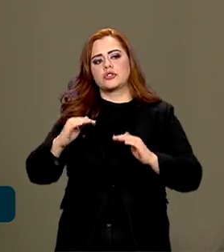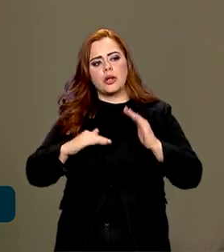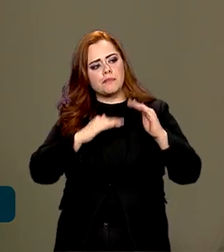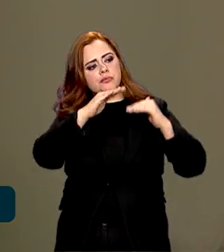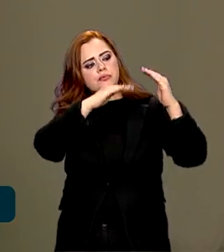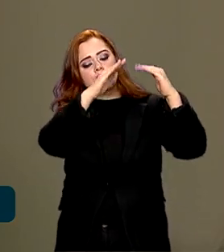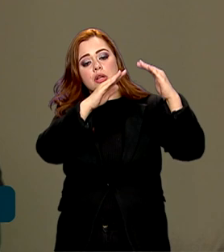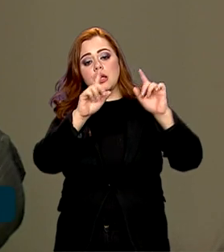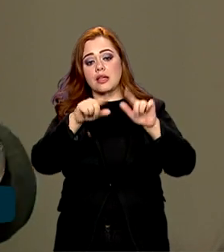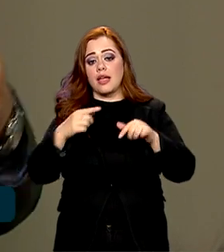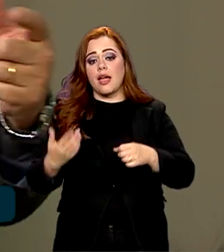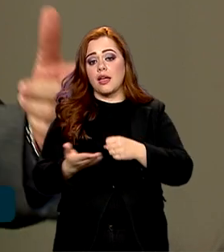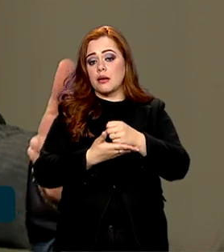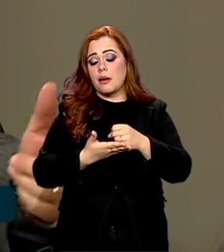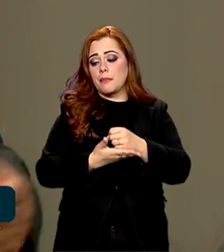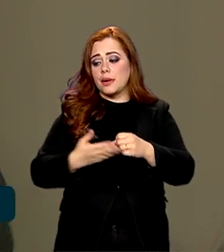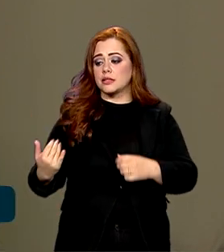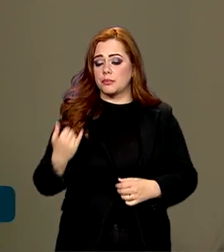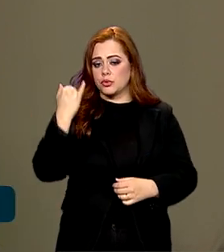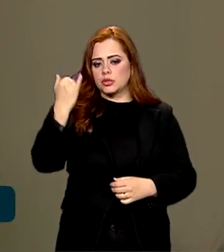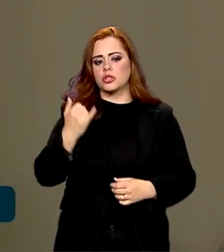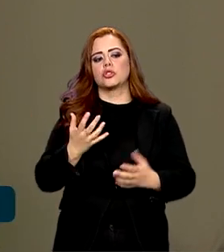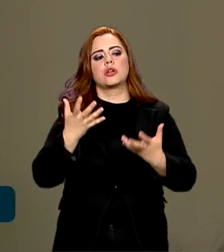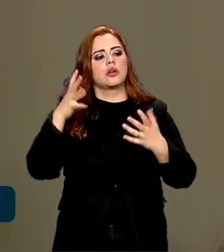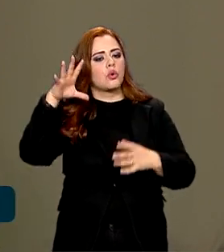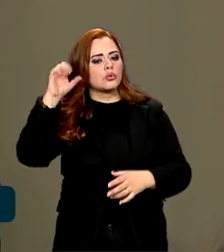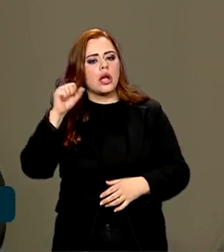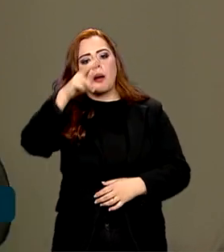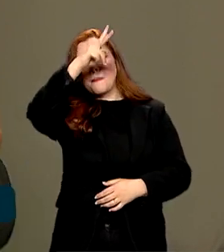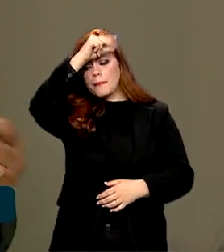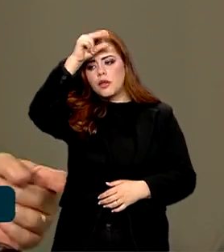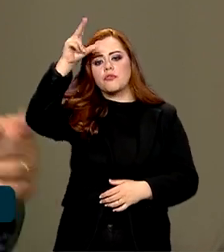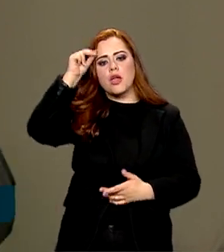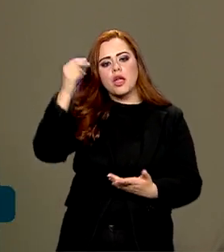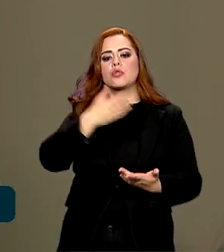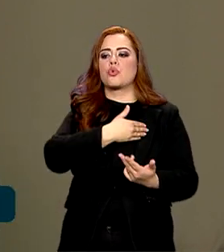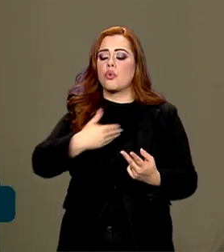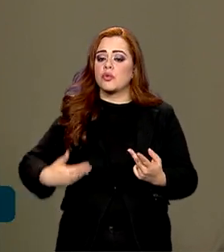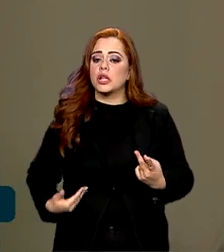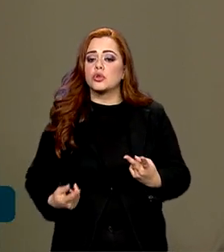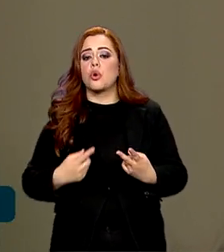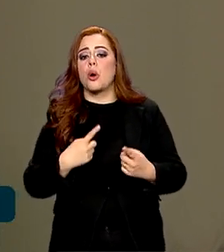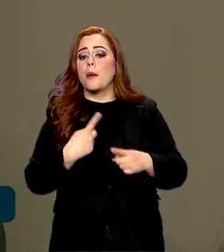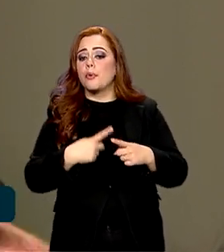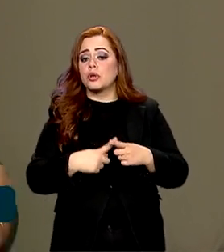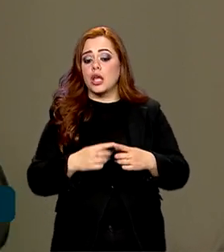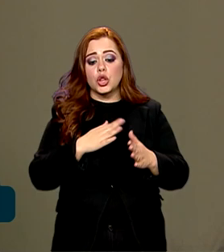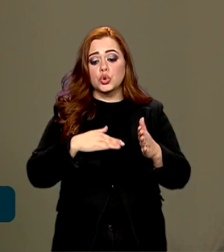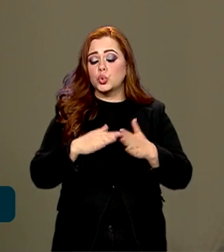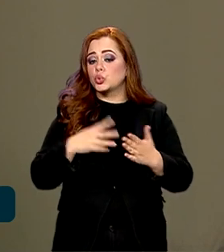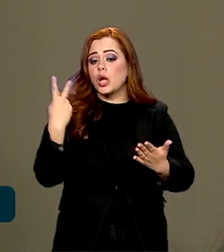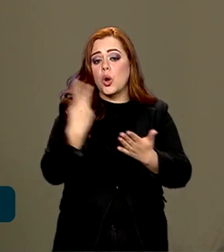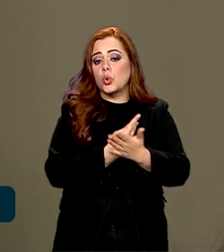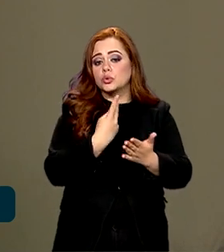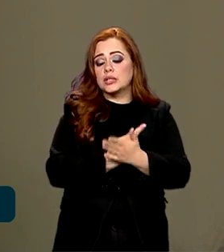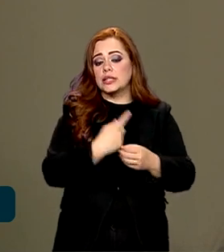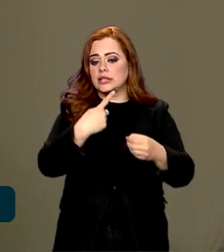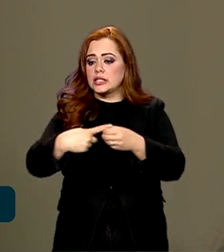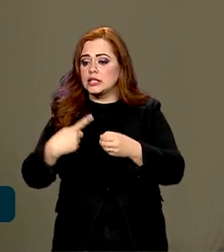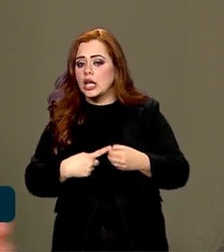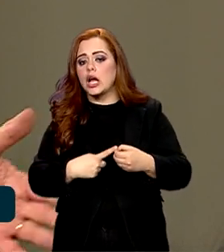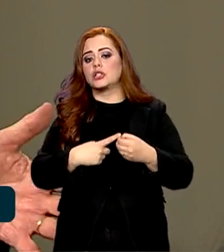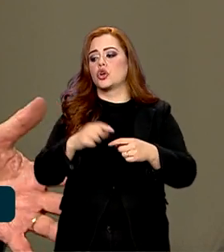fundamental que se ouça o prefeito, o governador, porque as coisas acontecem nas cidades, acontecem nos estados.